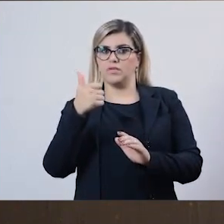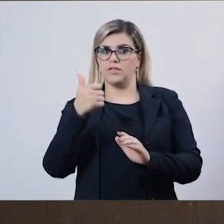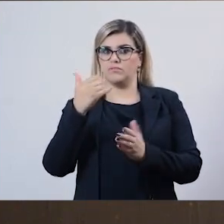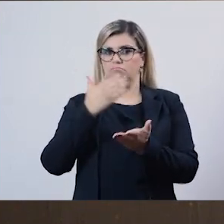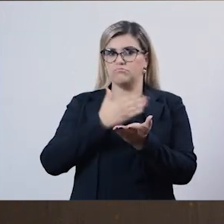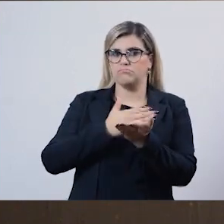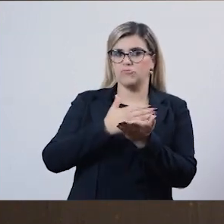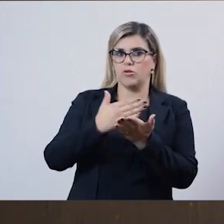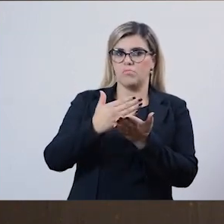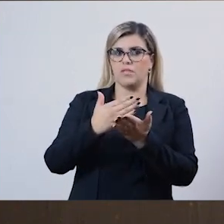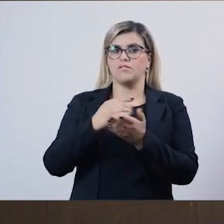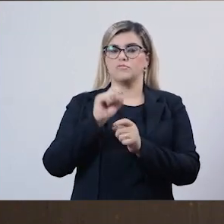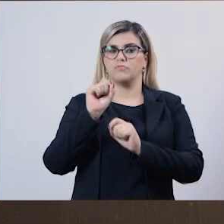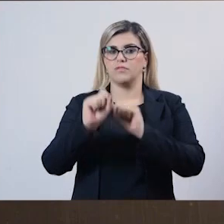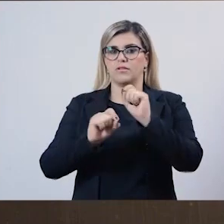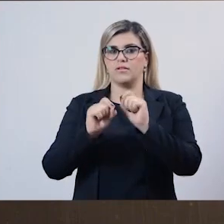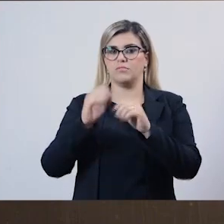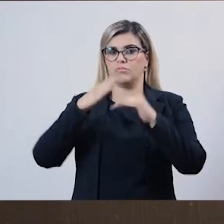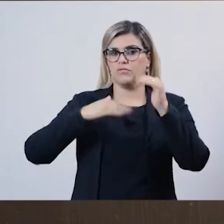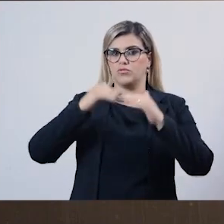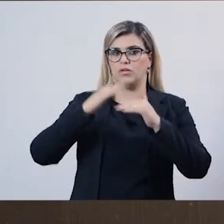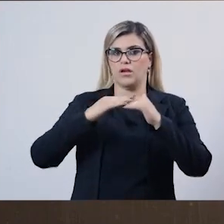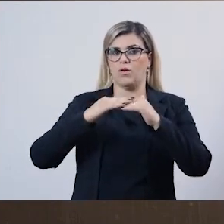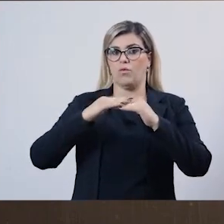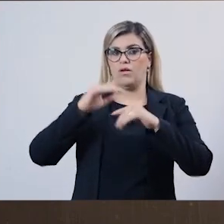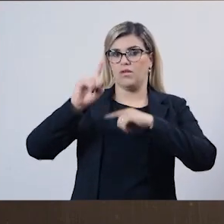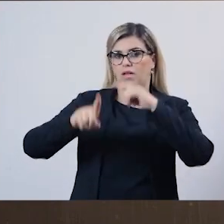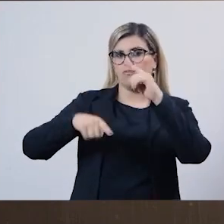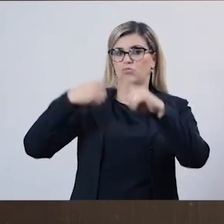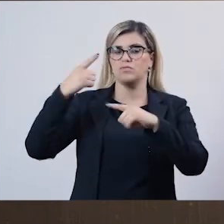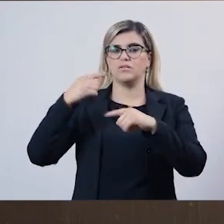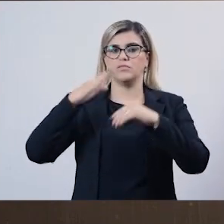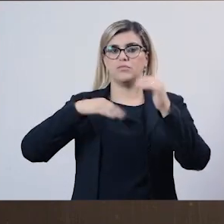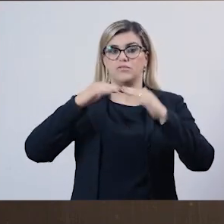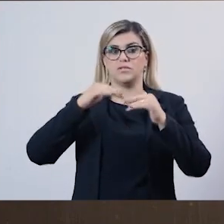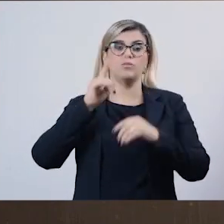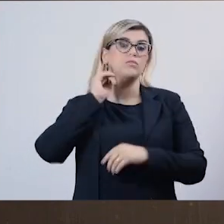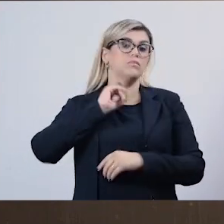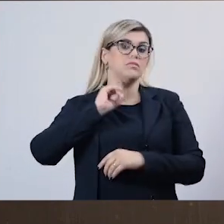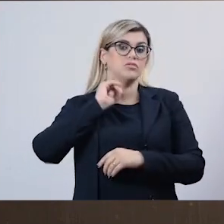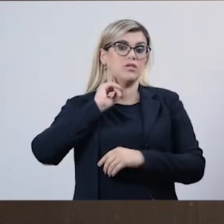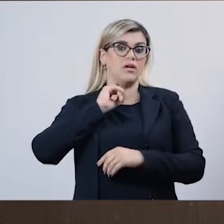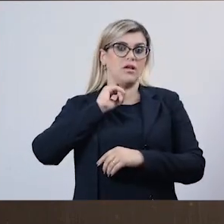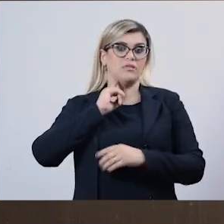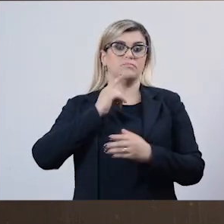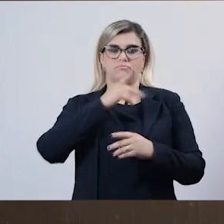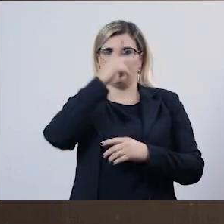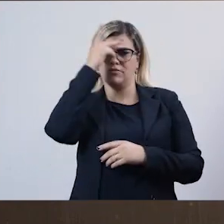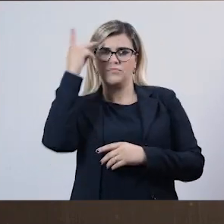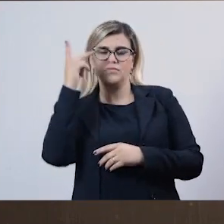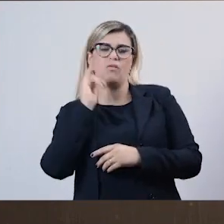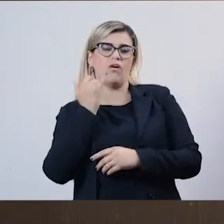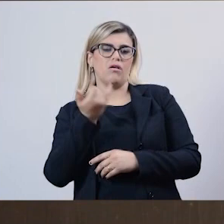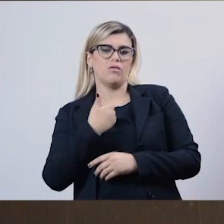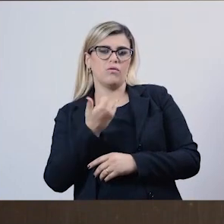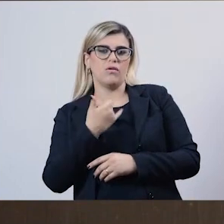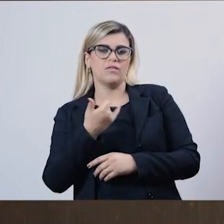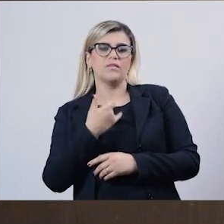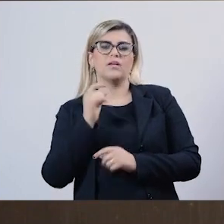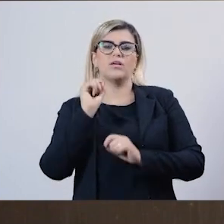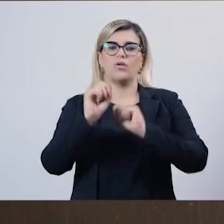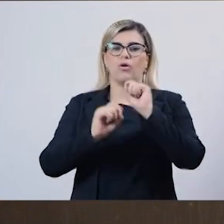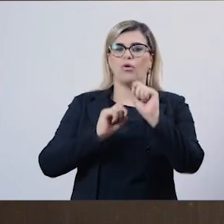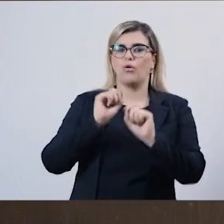nossa autonomia profissional e evolução da profissão em Minas Gerais. Nossos convidados contam sobre as dificuldades das